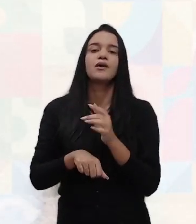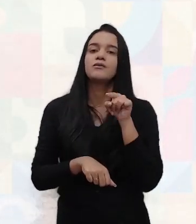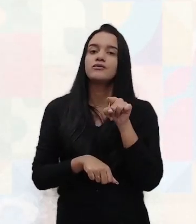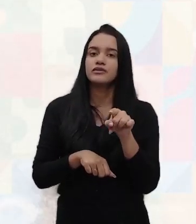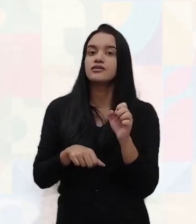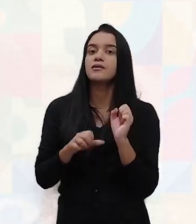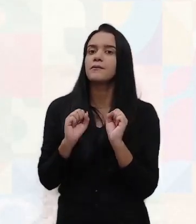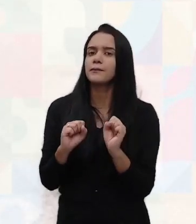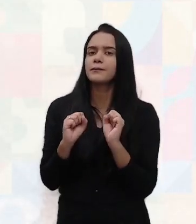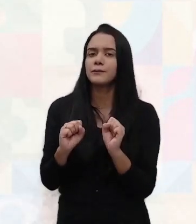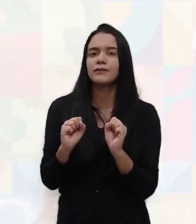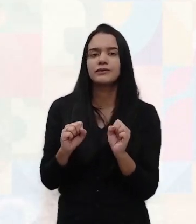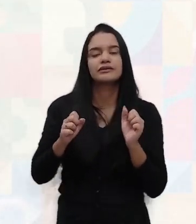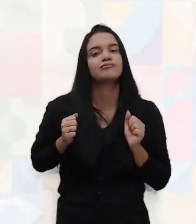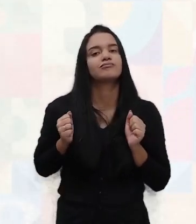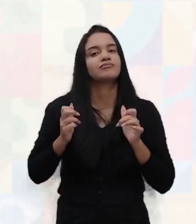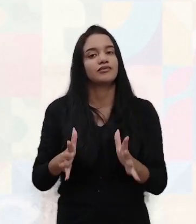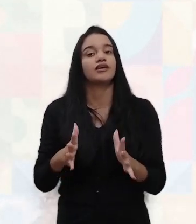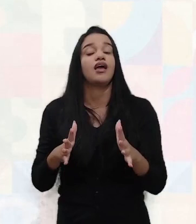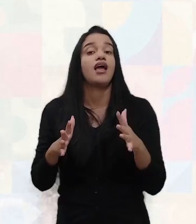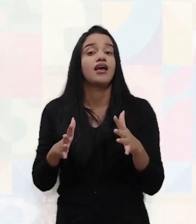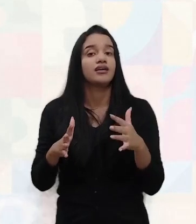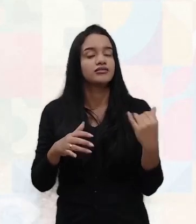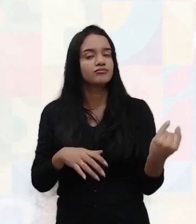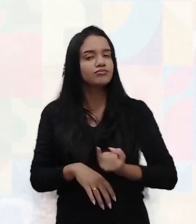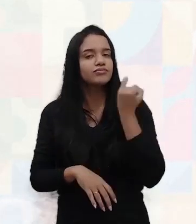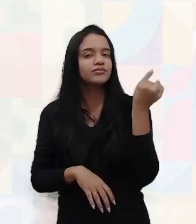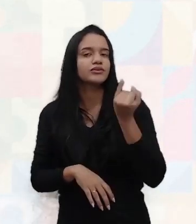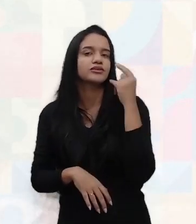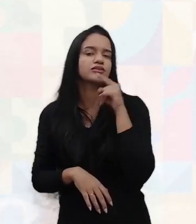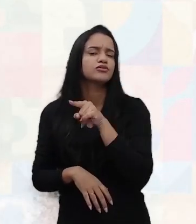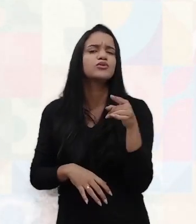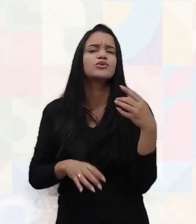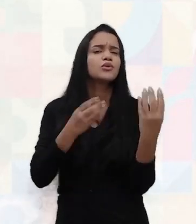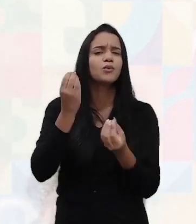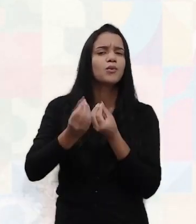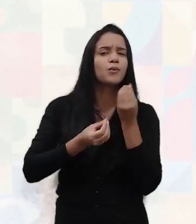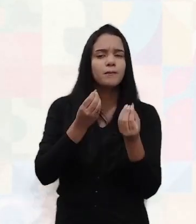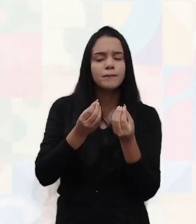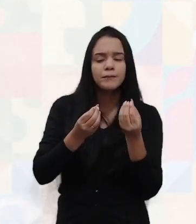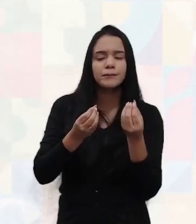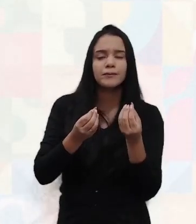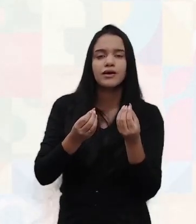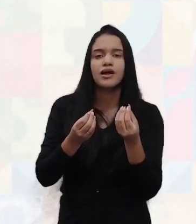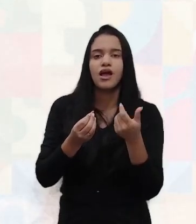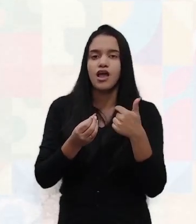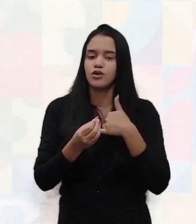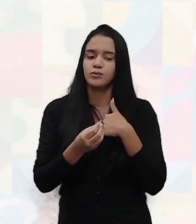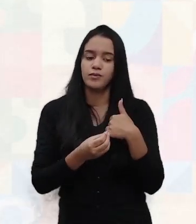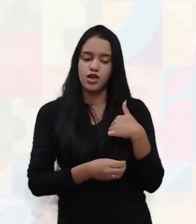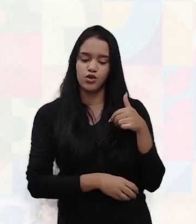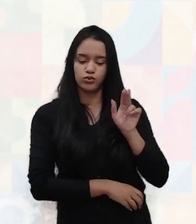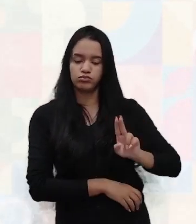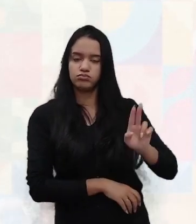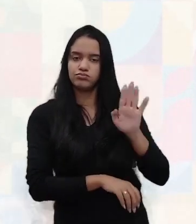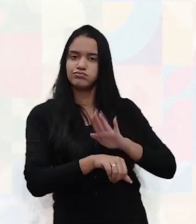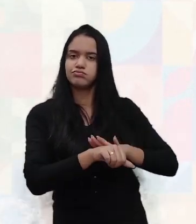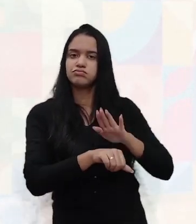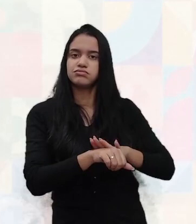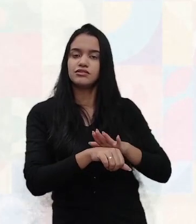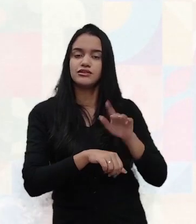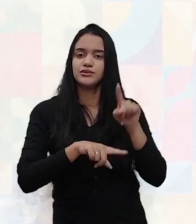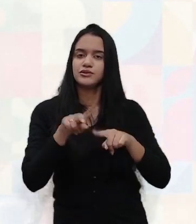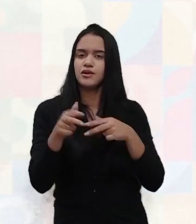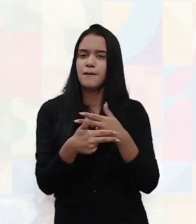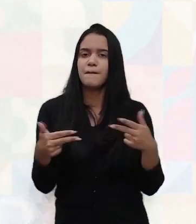exercitá-la, é importante que você comece a identificar, poxa, como é que eu posso me utilizar de ferramentas,